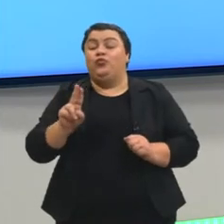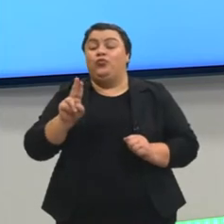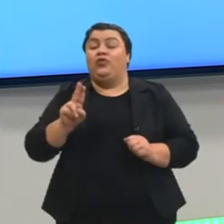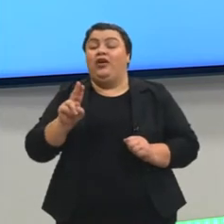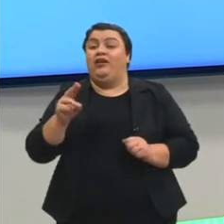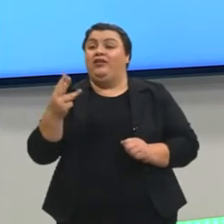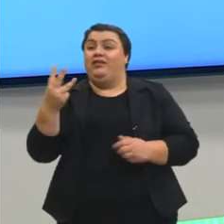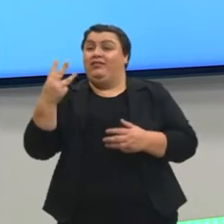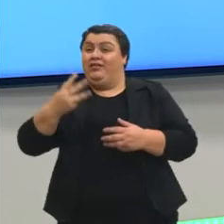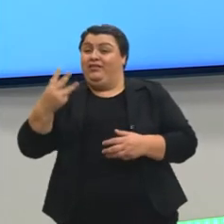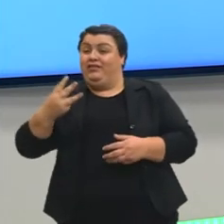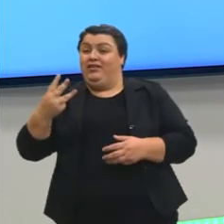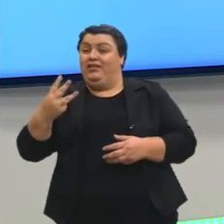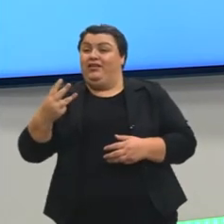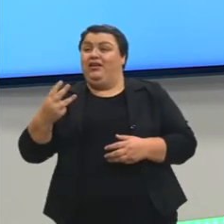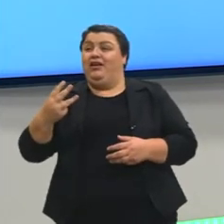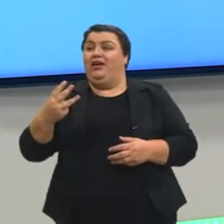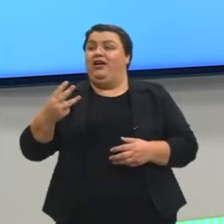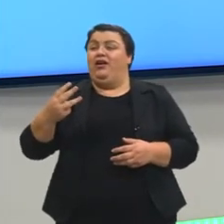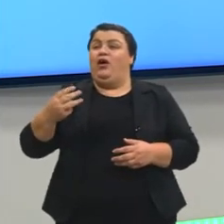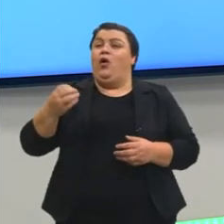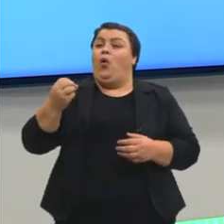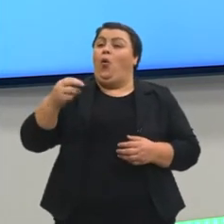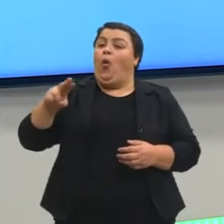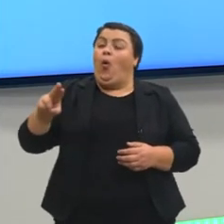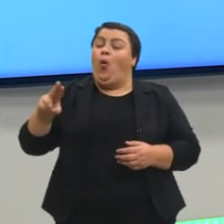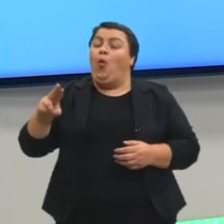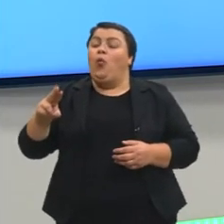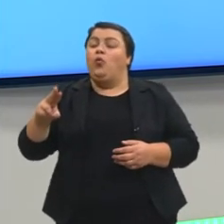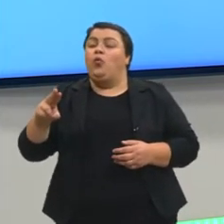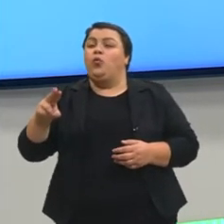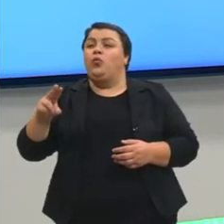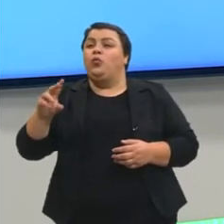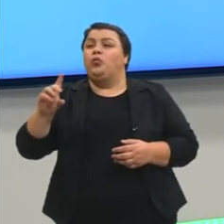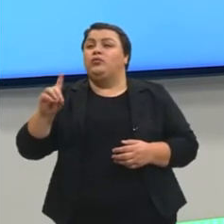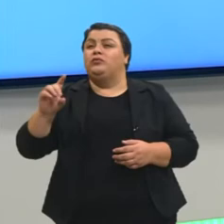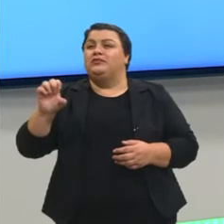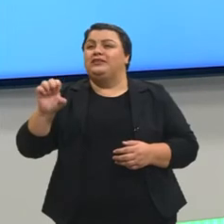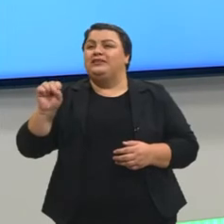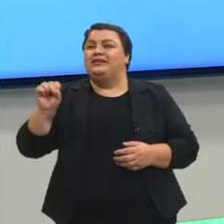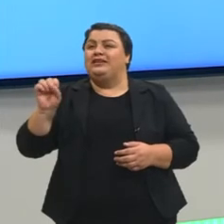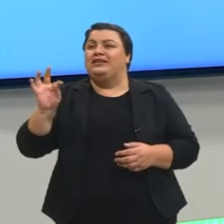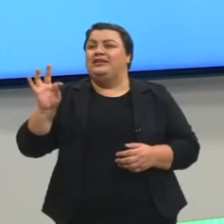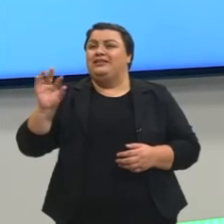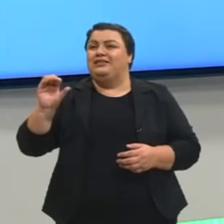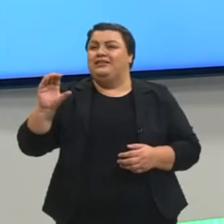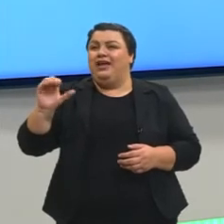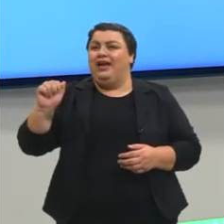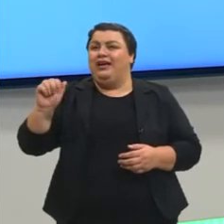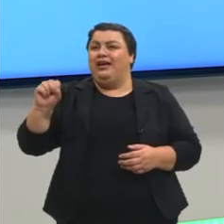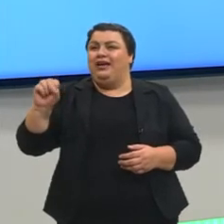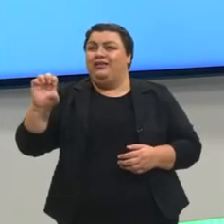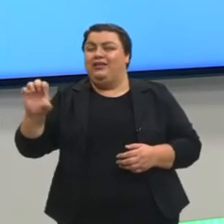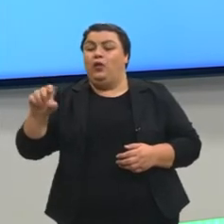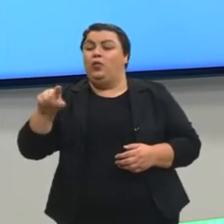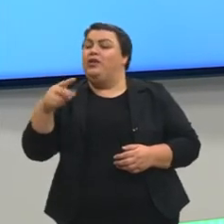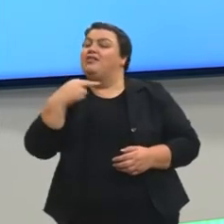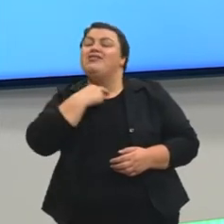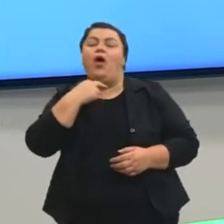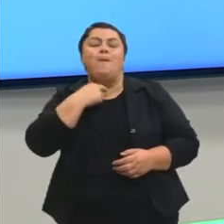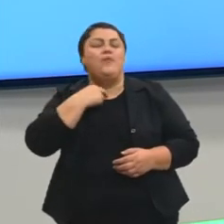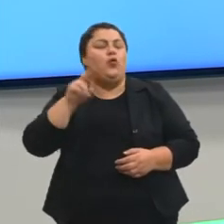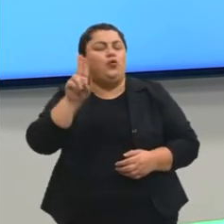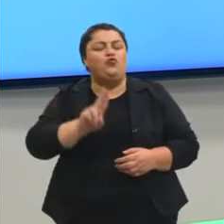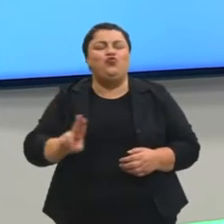destaca-se ou destacam-se. O que não é bacana usar e não pode usar na prova do